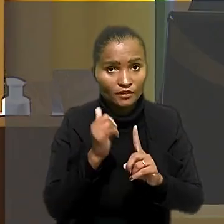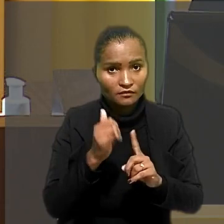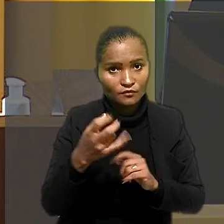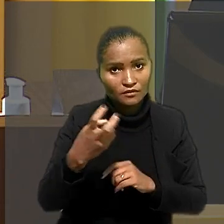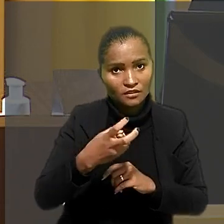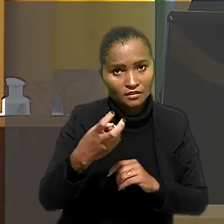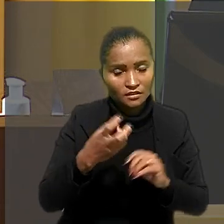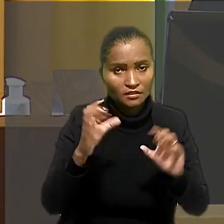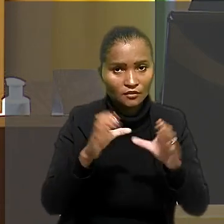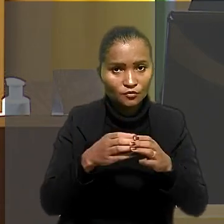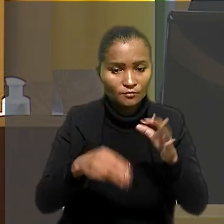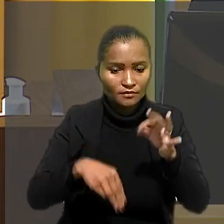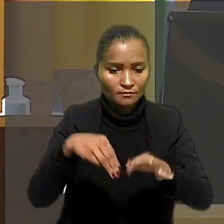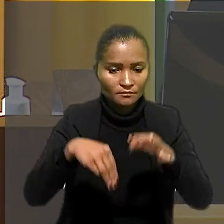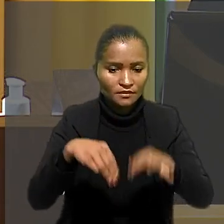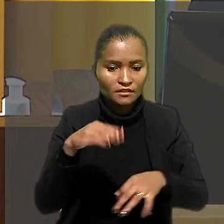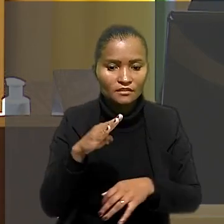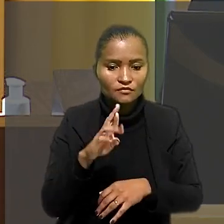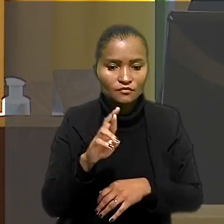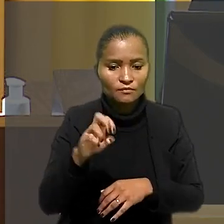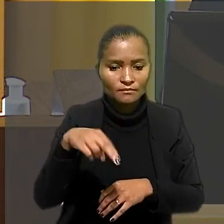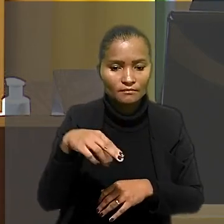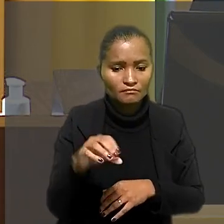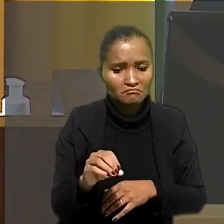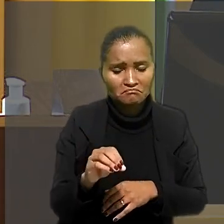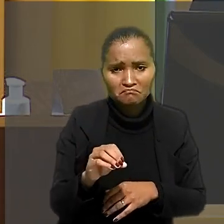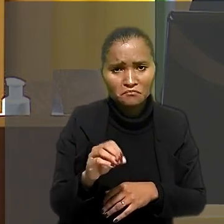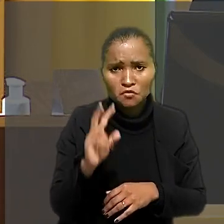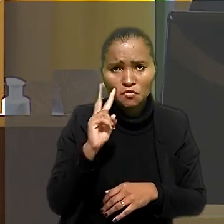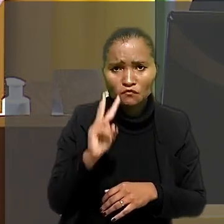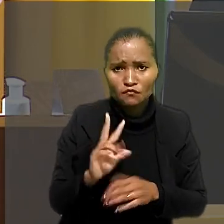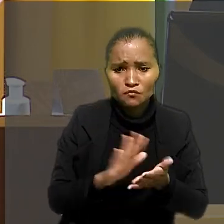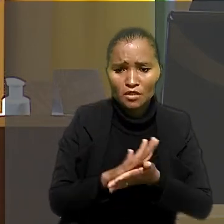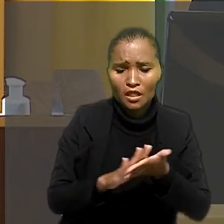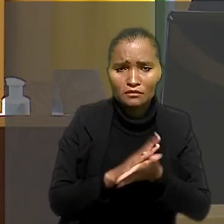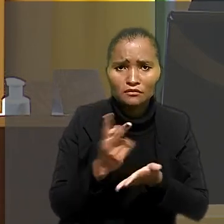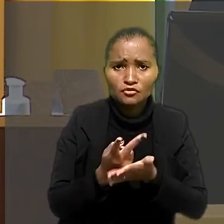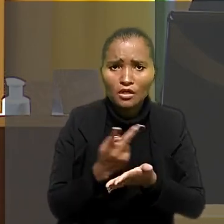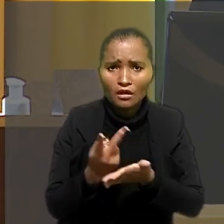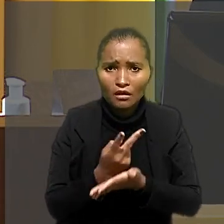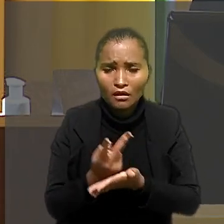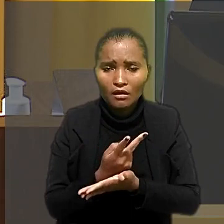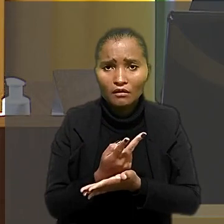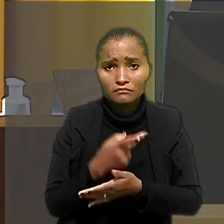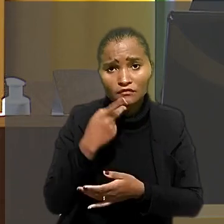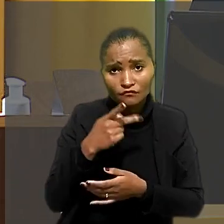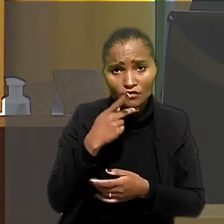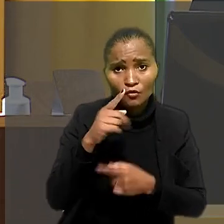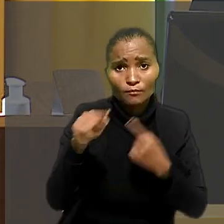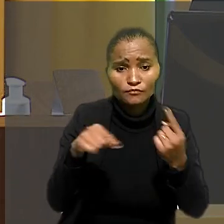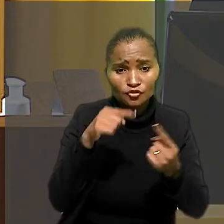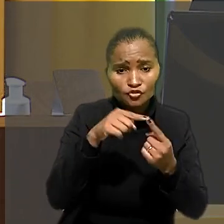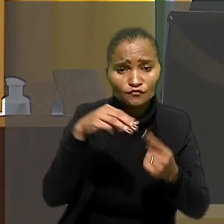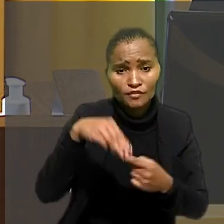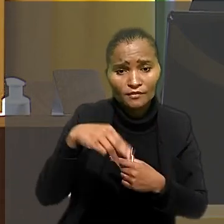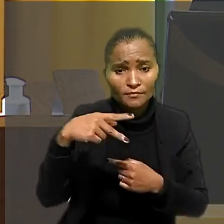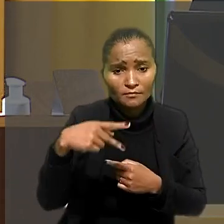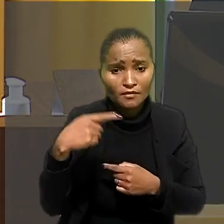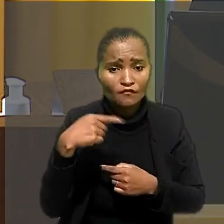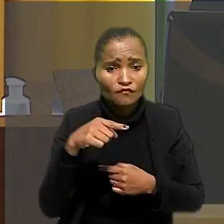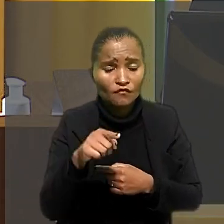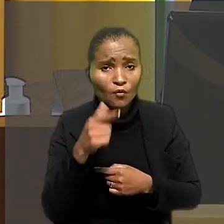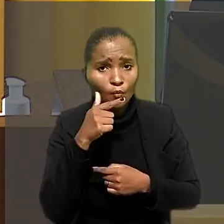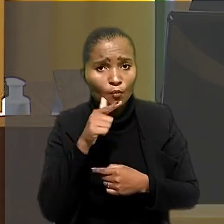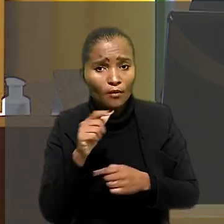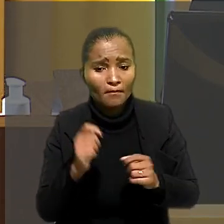relator na quinta turma, ministro Breno Medeiros, não viu ilegalidade na medida e acrescentou que o objetivo da MP foi